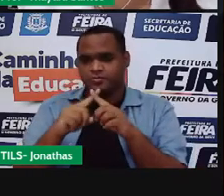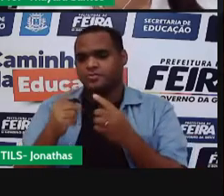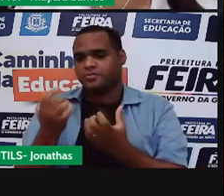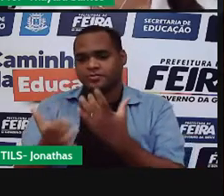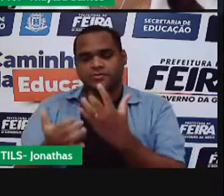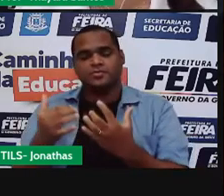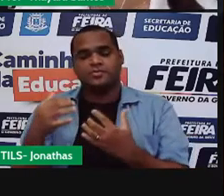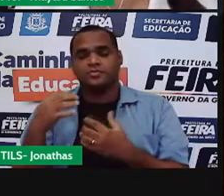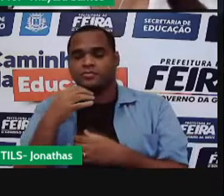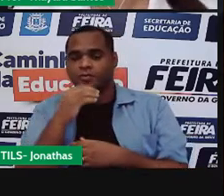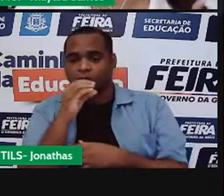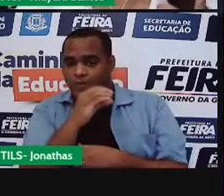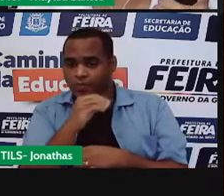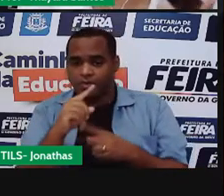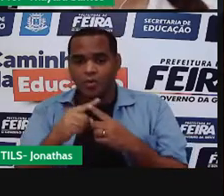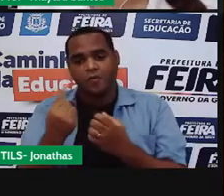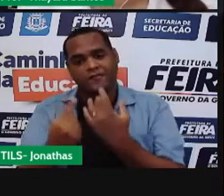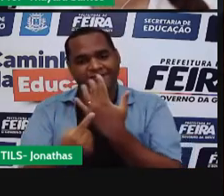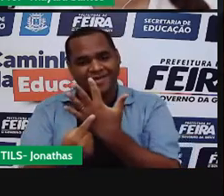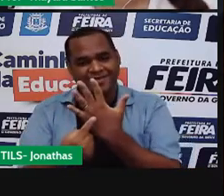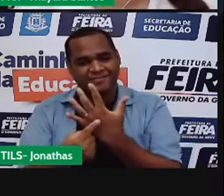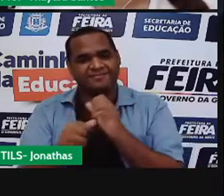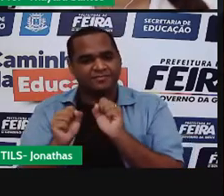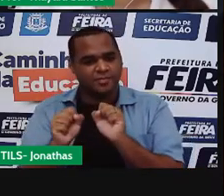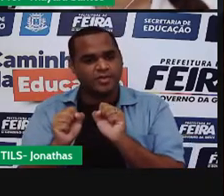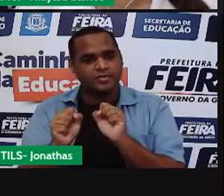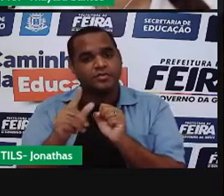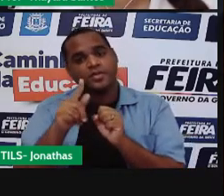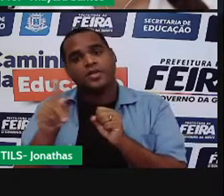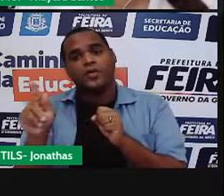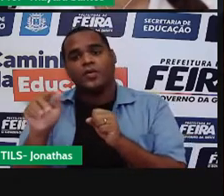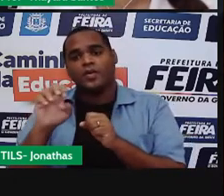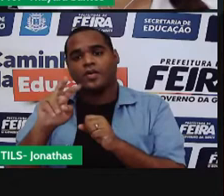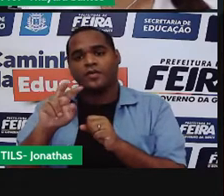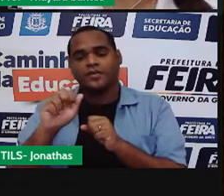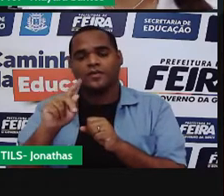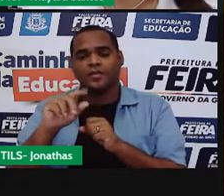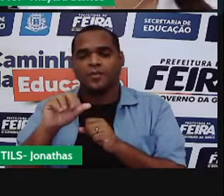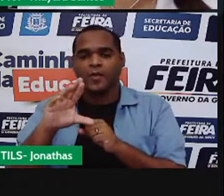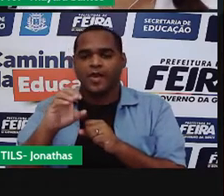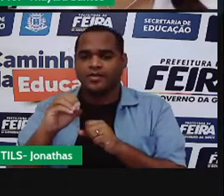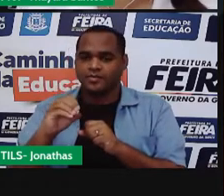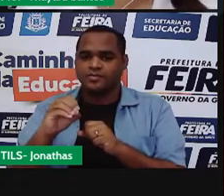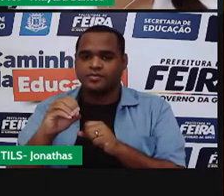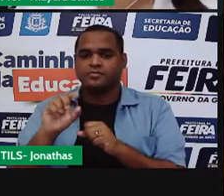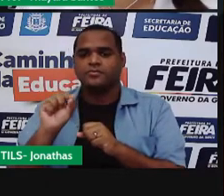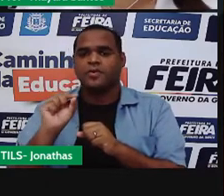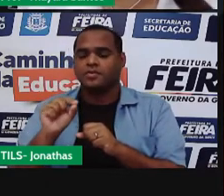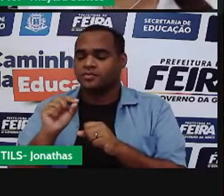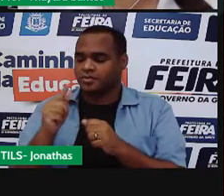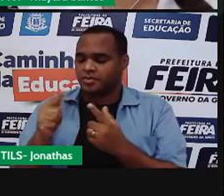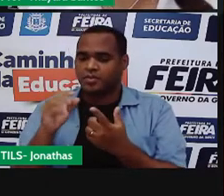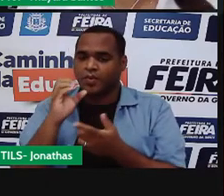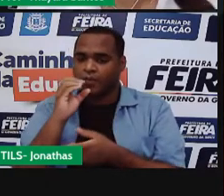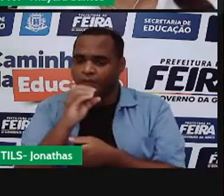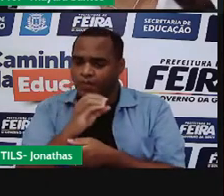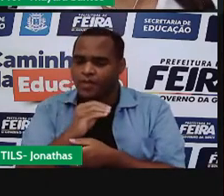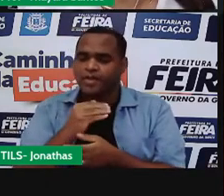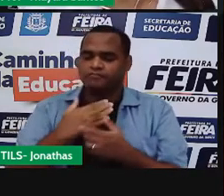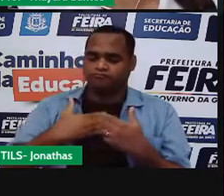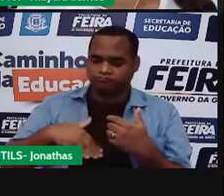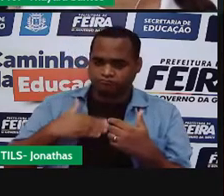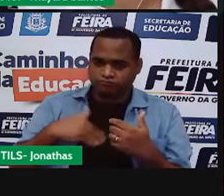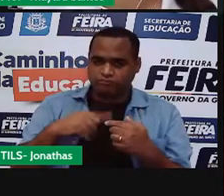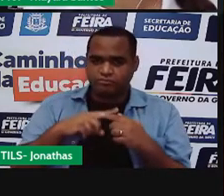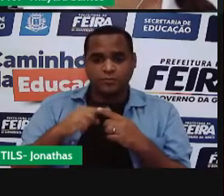ou a chama da vela. A evaporação, ela acontece de forma lenta e por uma fonte de calor natural. E a